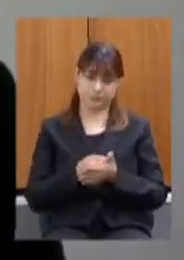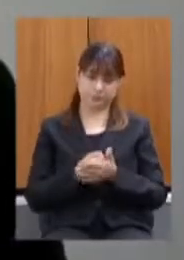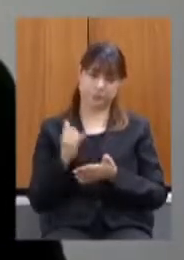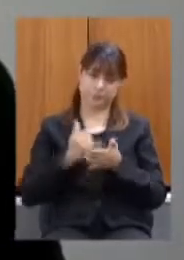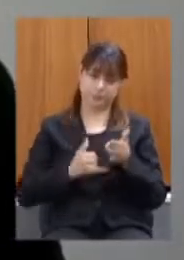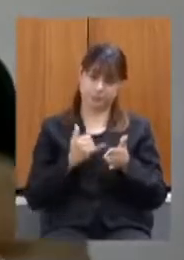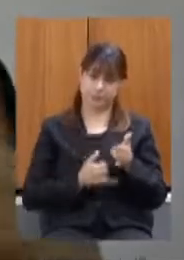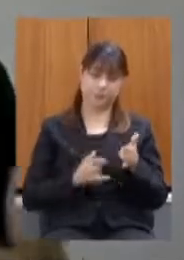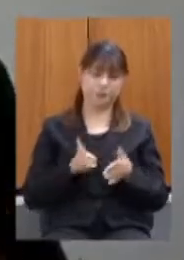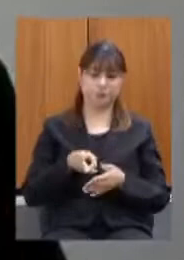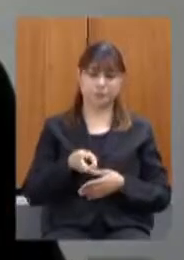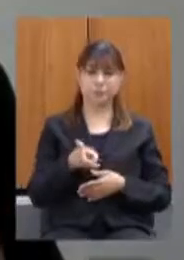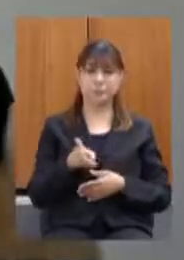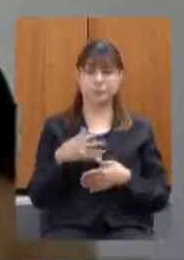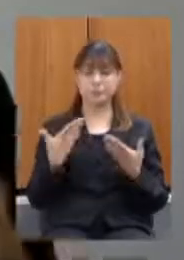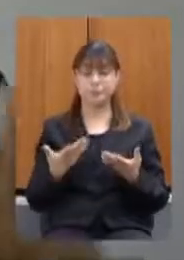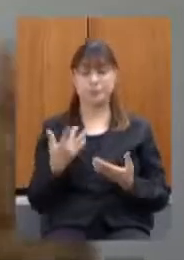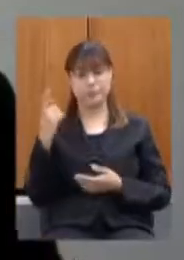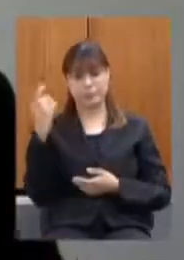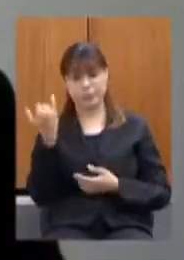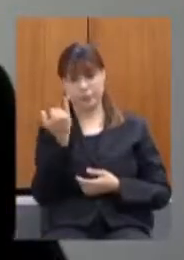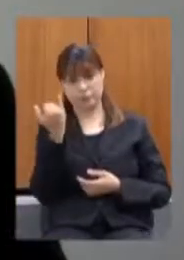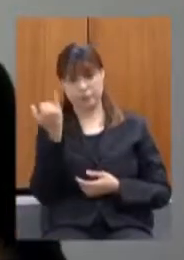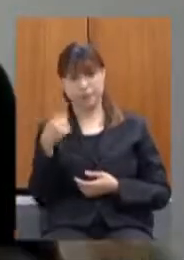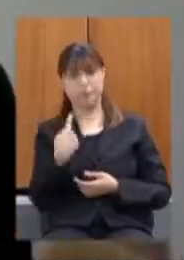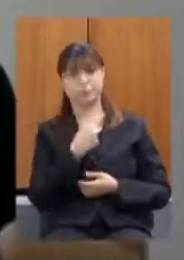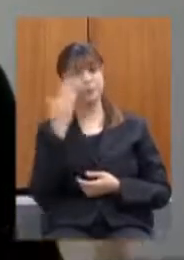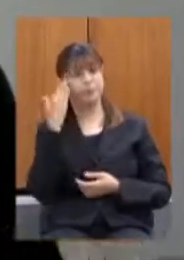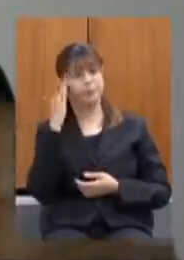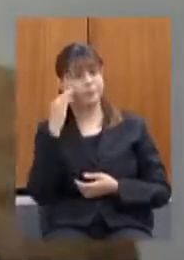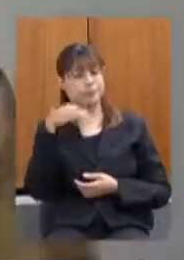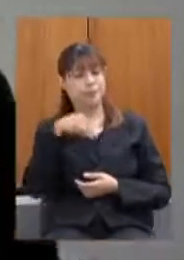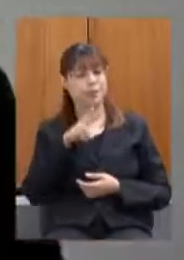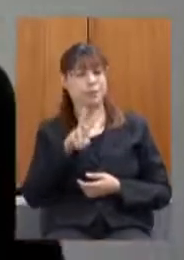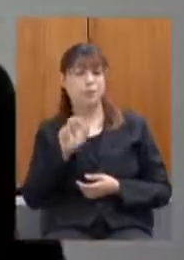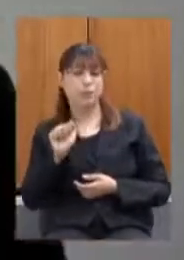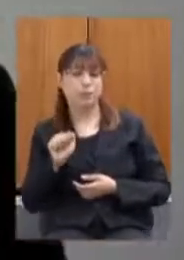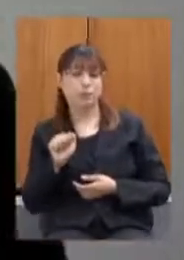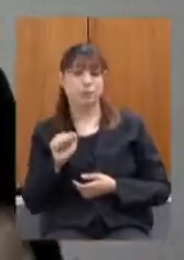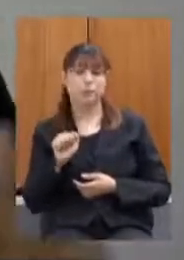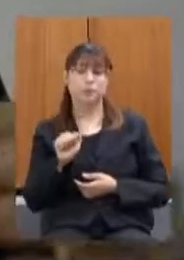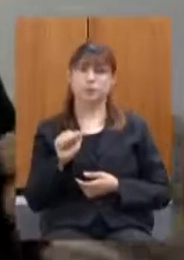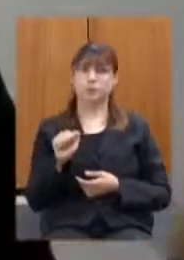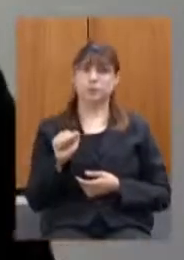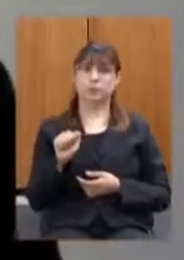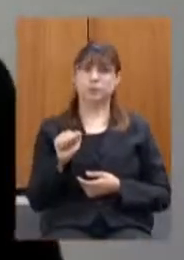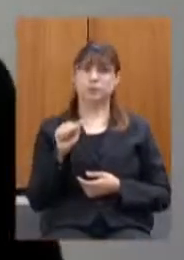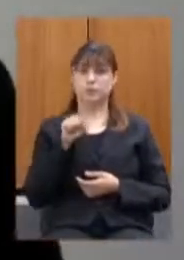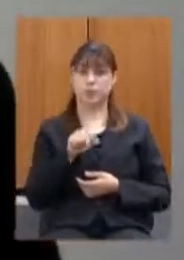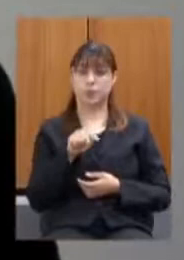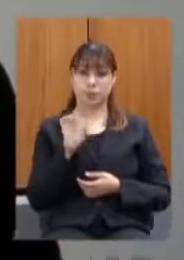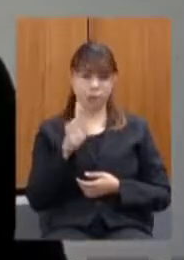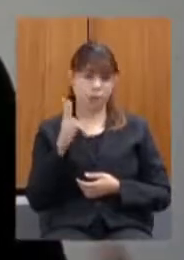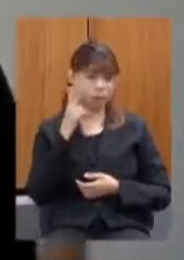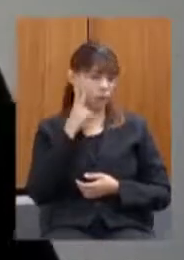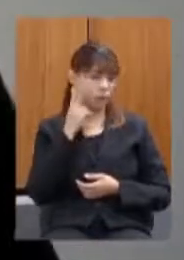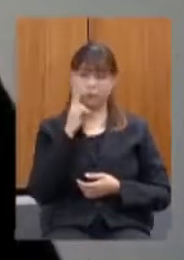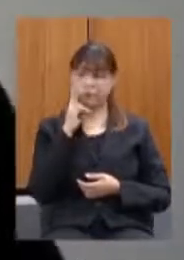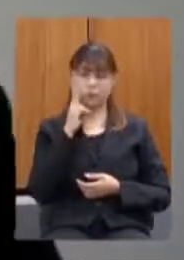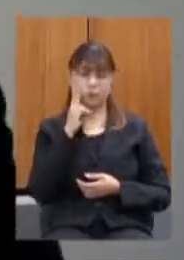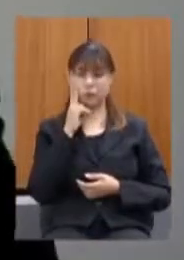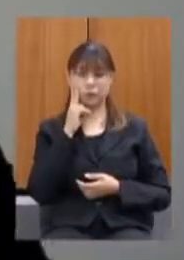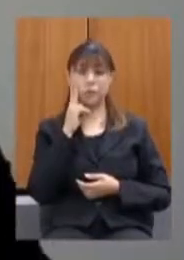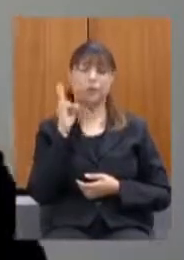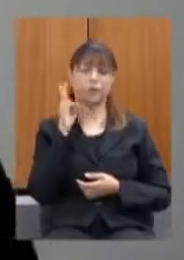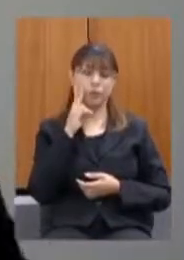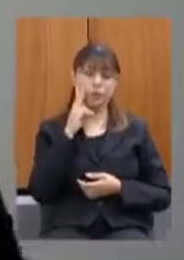então é importante que a gente tem que entender que a MVA é uma ferramenta que ela não é para o vinho só ela é para o vinho para o